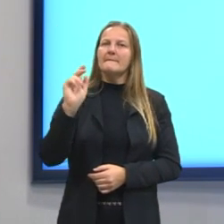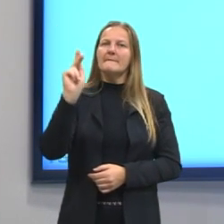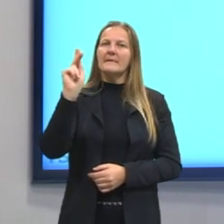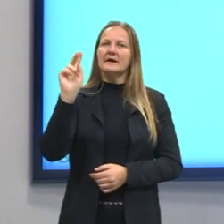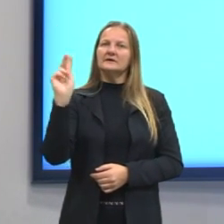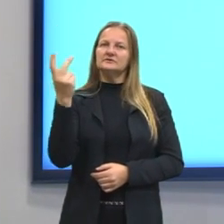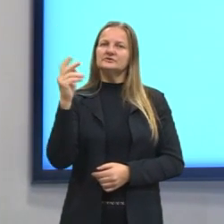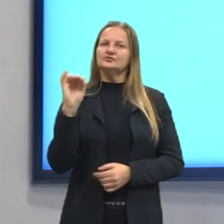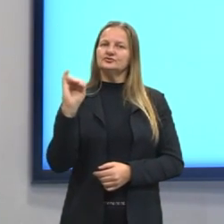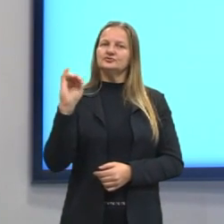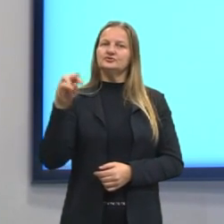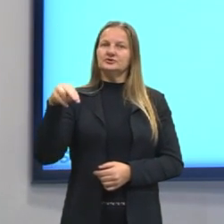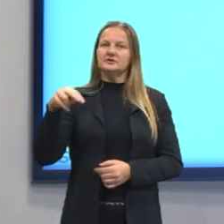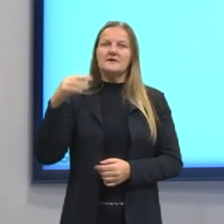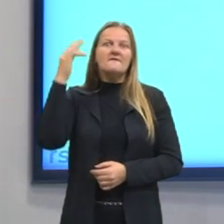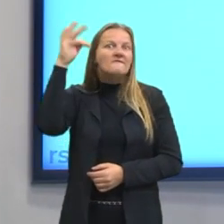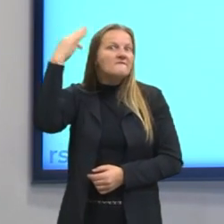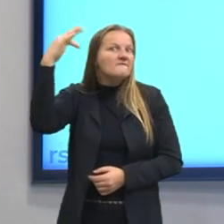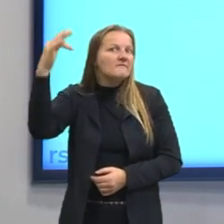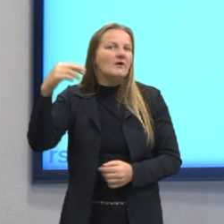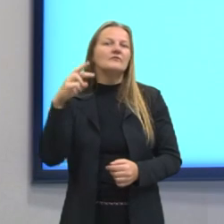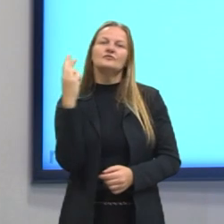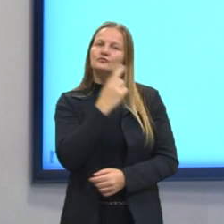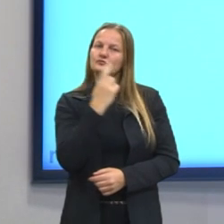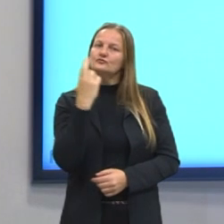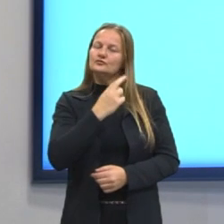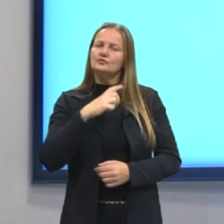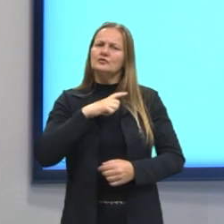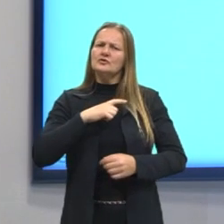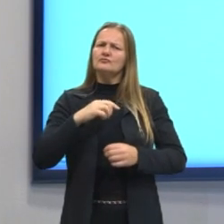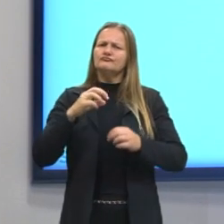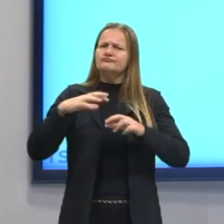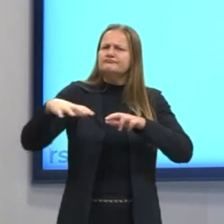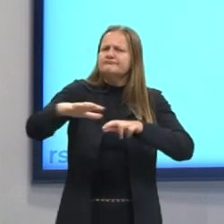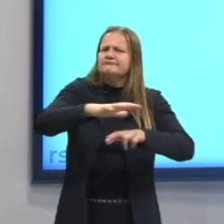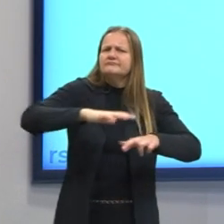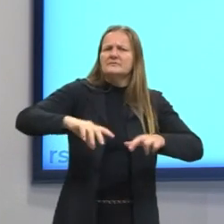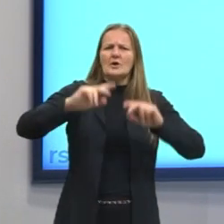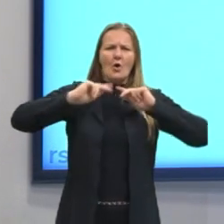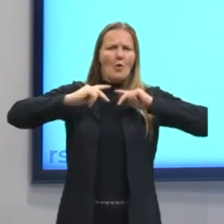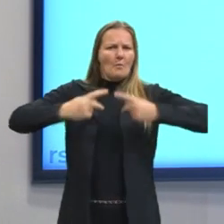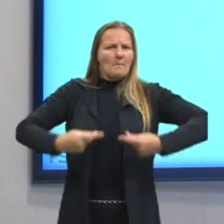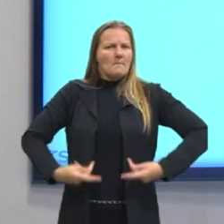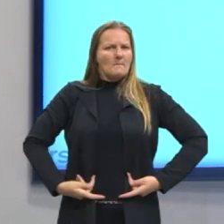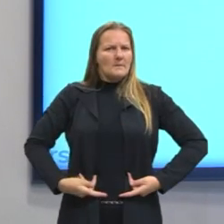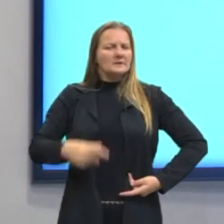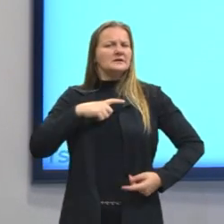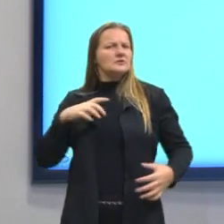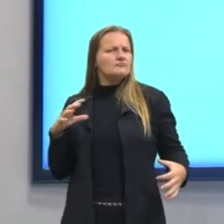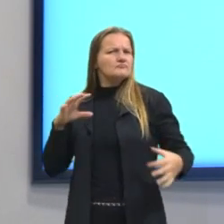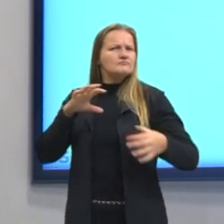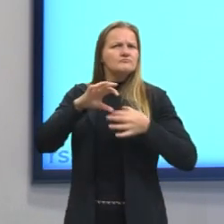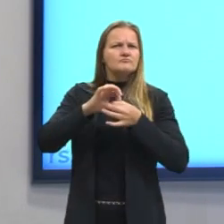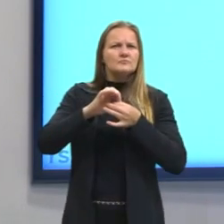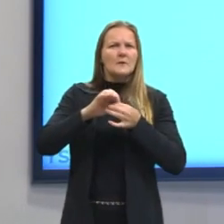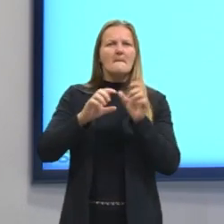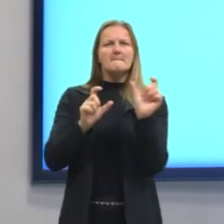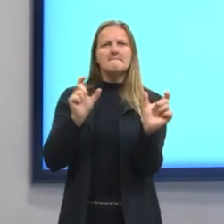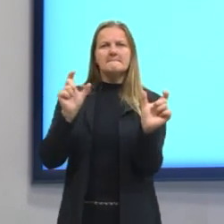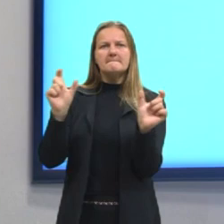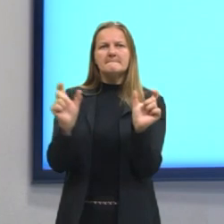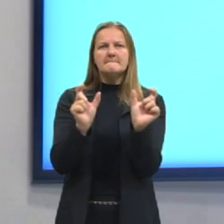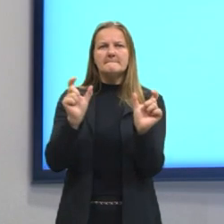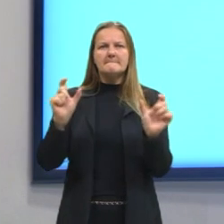russo e ele diz que todas as esferas da vida humana, da atividade humana, estão ligadas pela palavra.